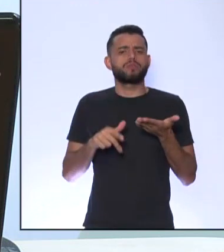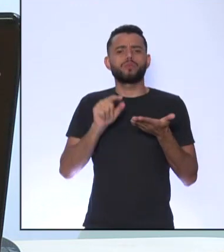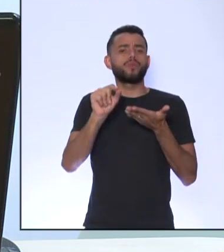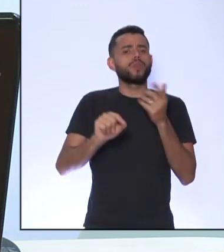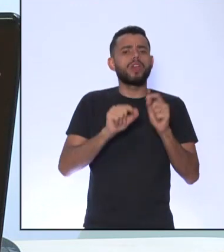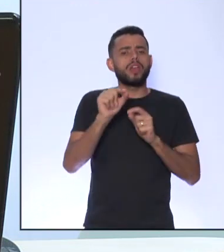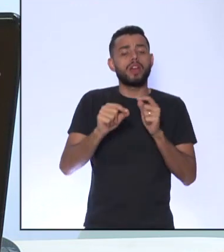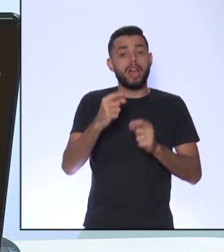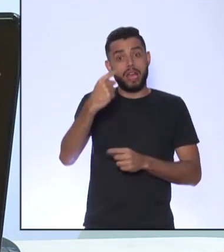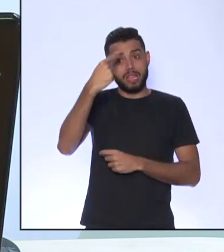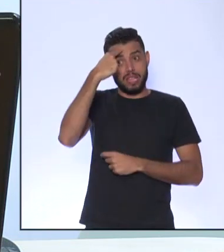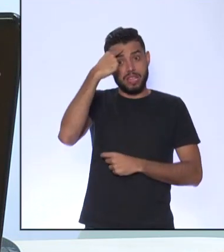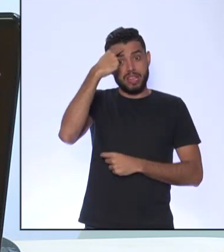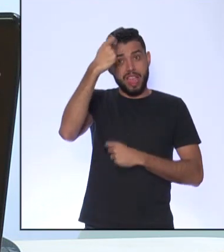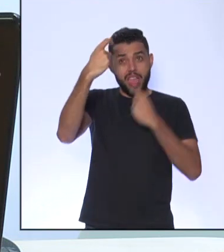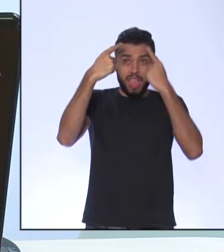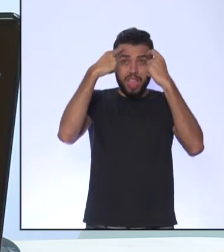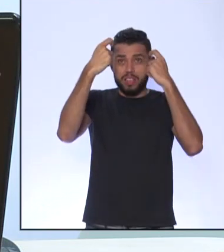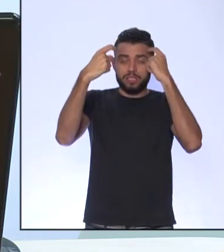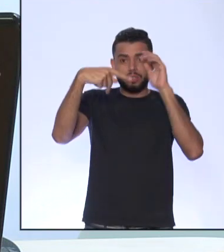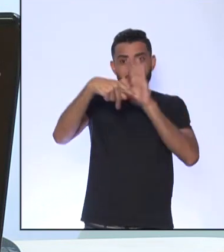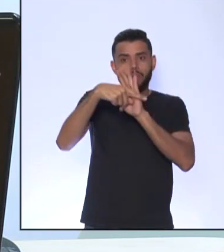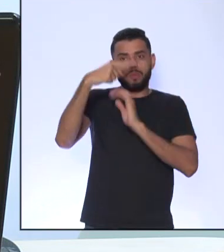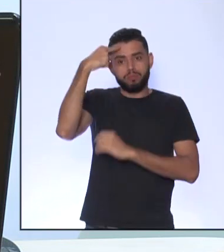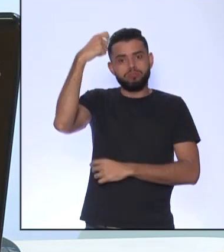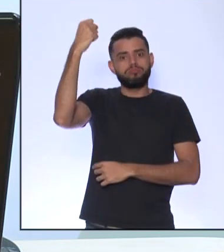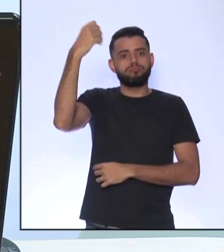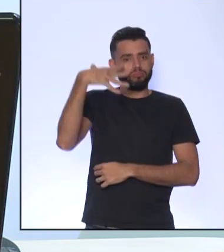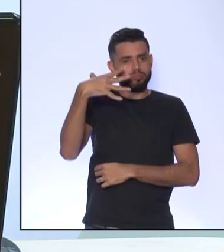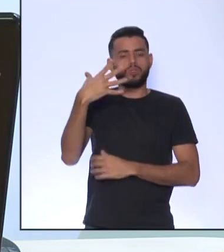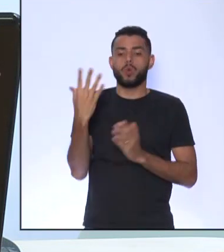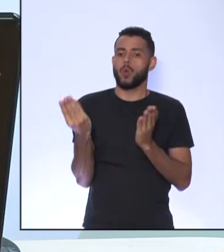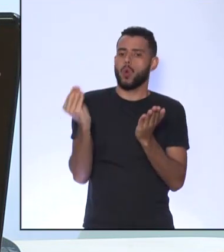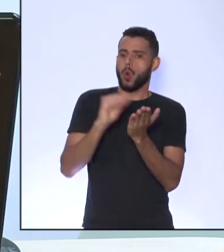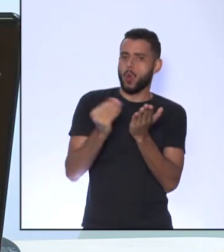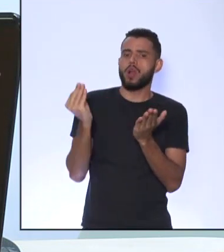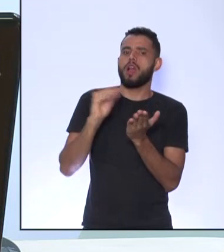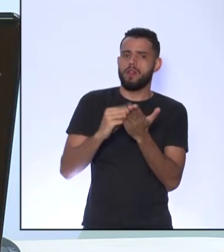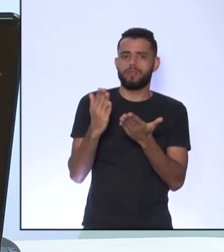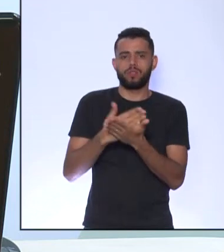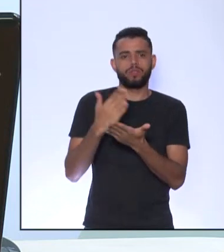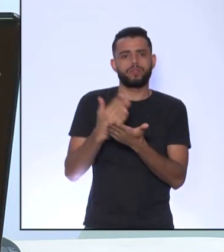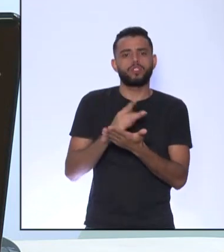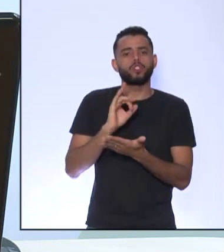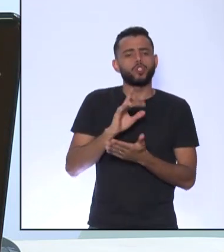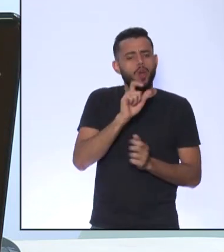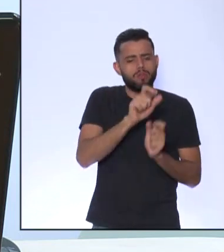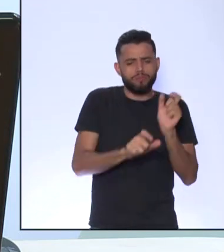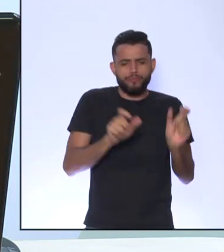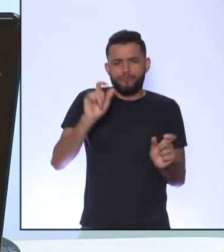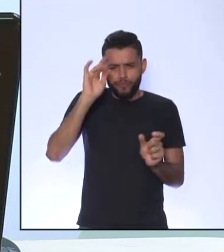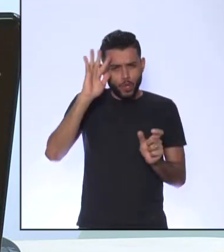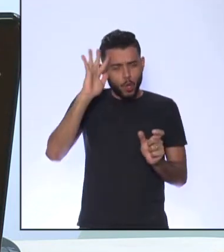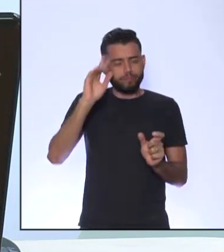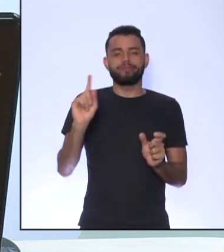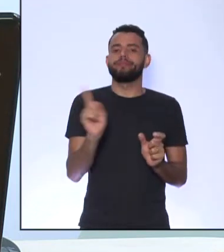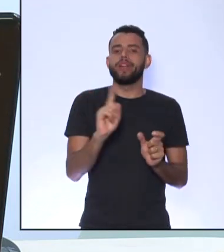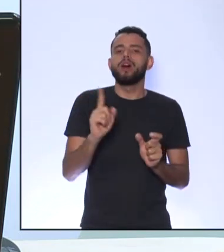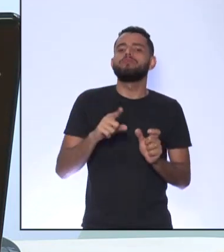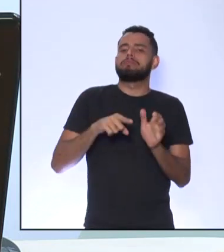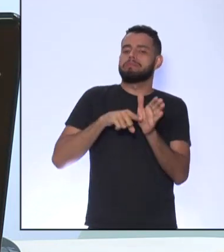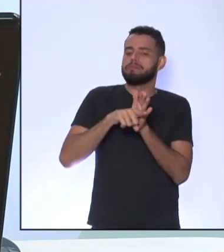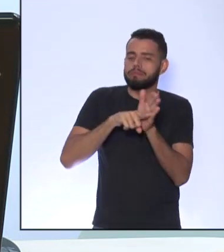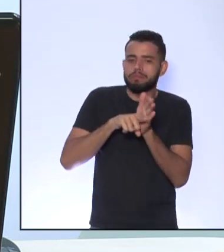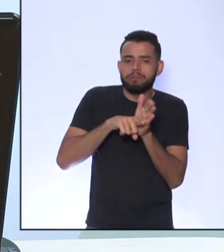ideias iluministas Todos os pensamentos iluministas Não somente dos filósofos Mas dos cientistas Dos